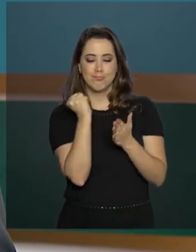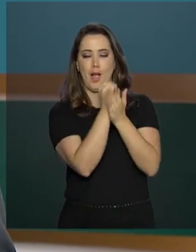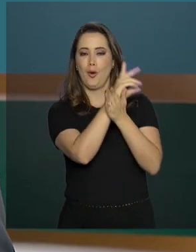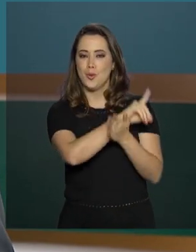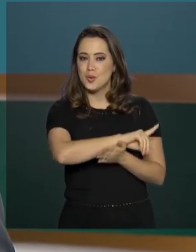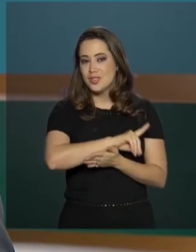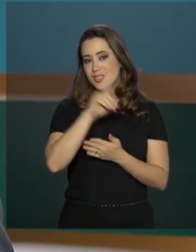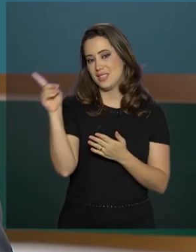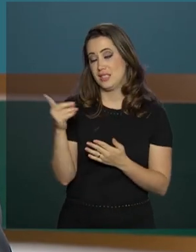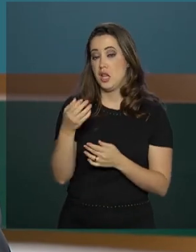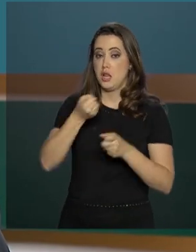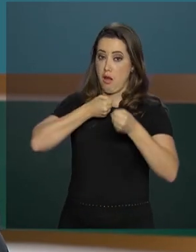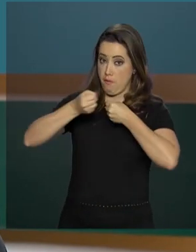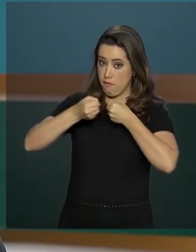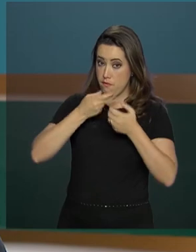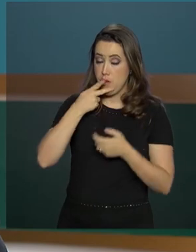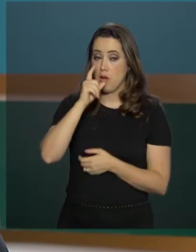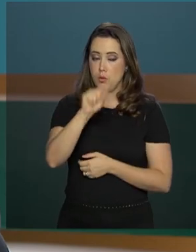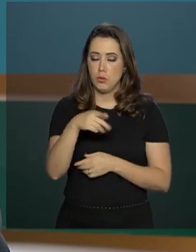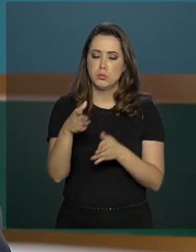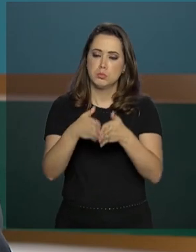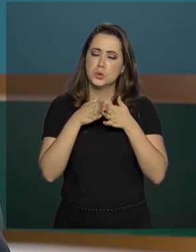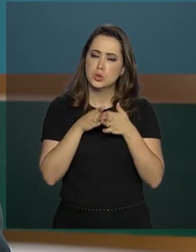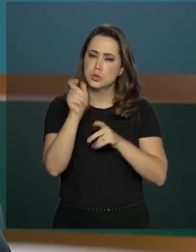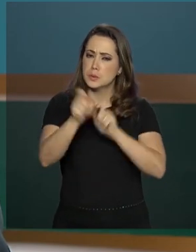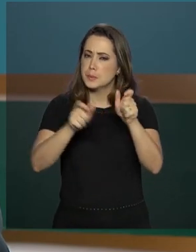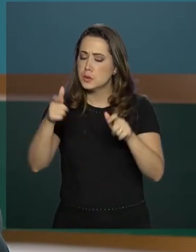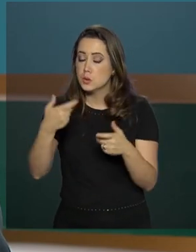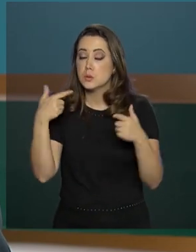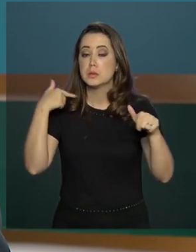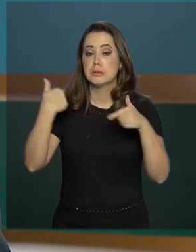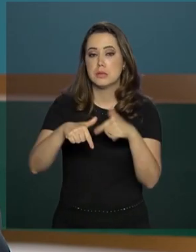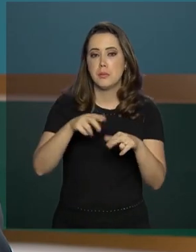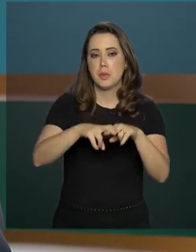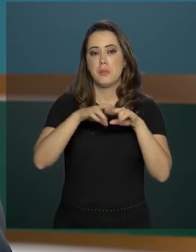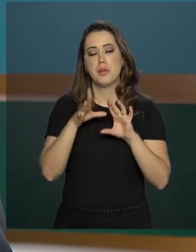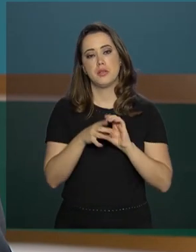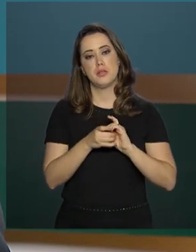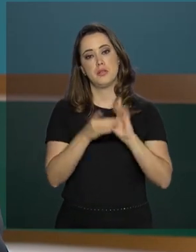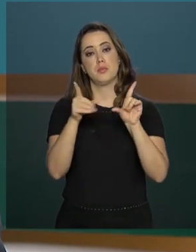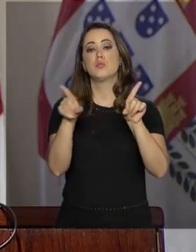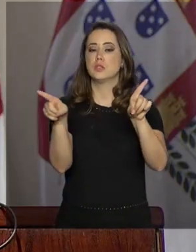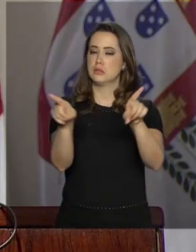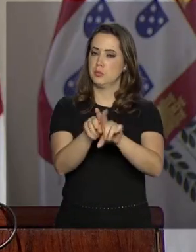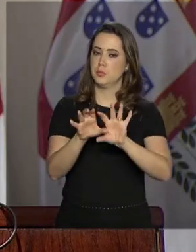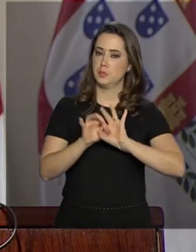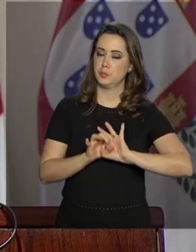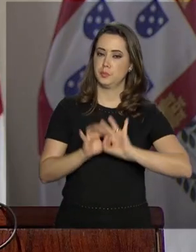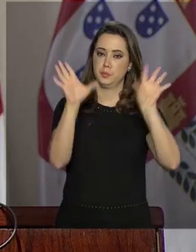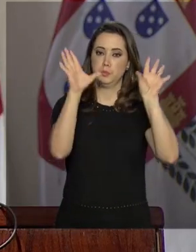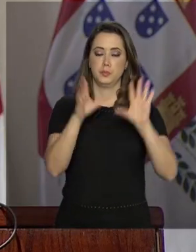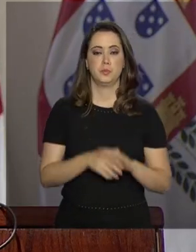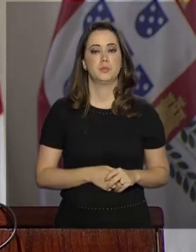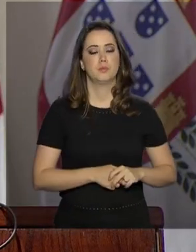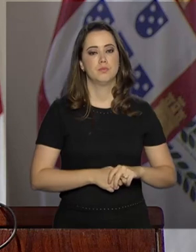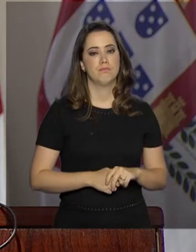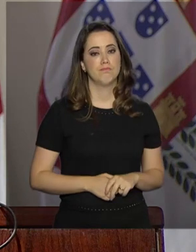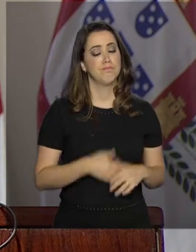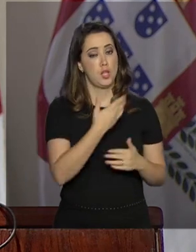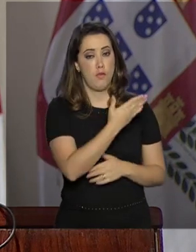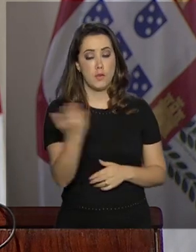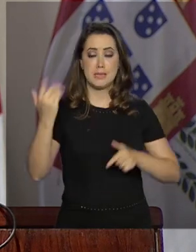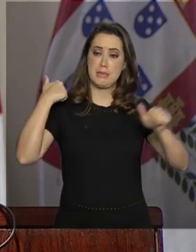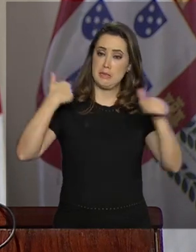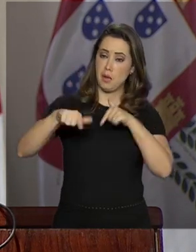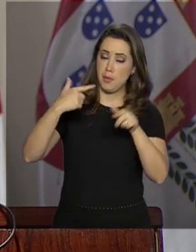pediu aos futuros diplomatas que trabalhem em defesa da democracia e da liberdade. Trabalhe por um Brasil